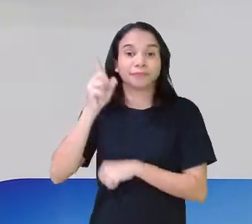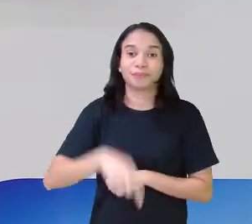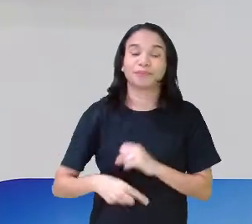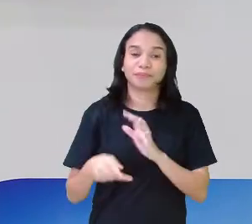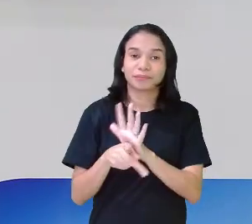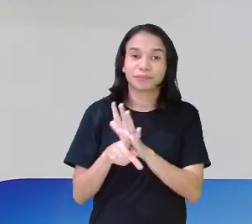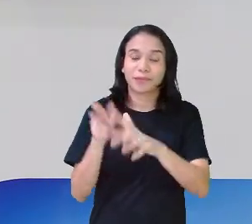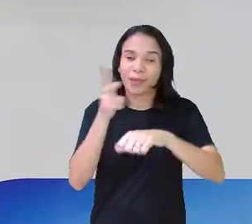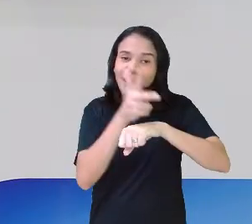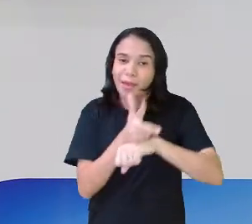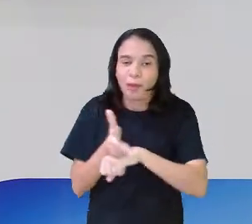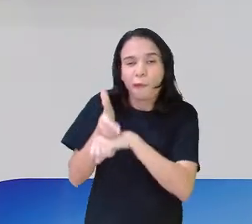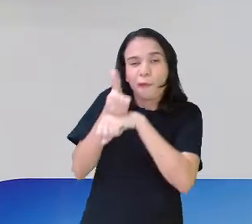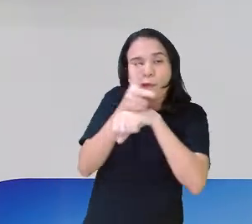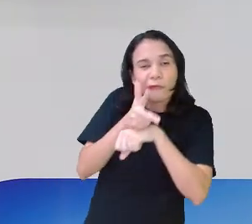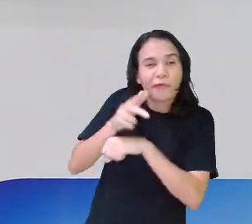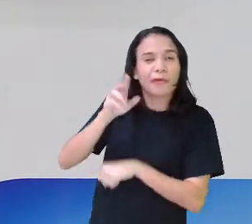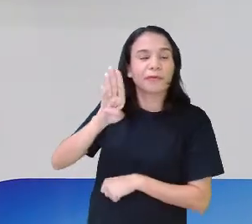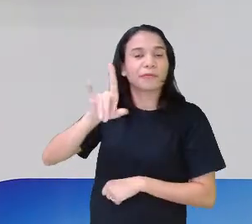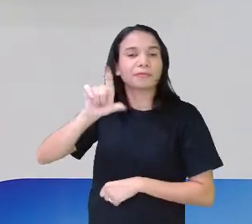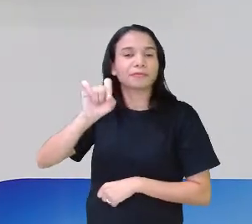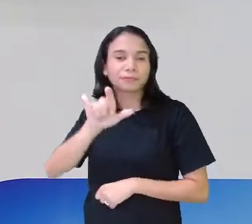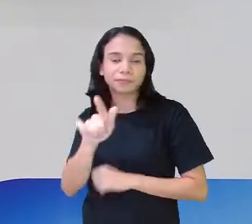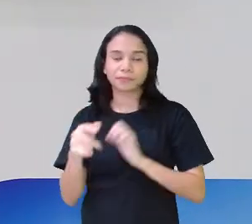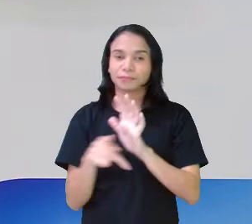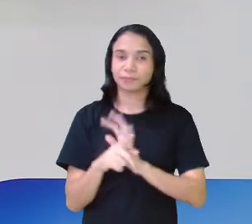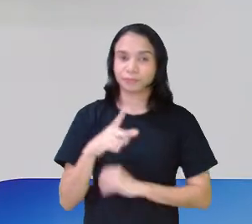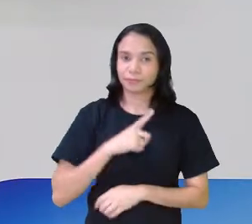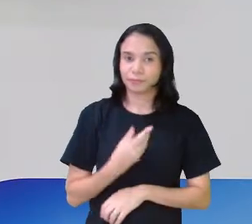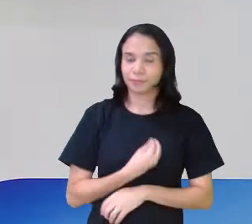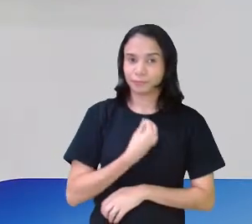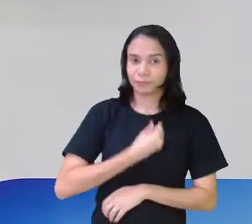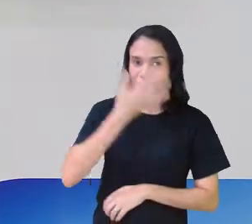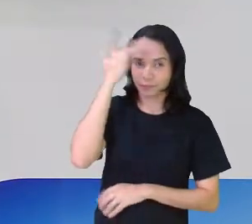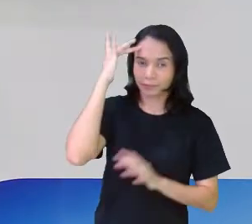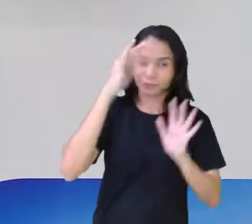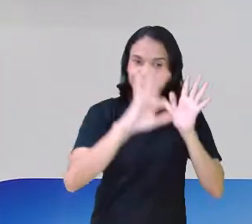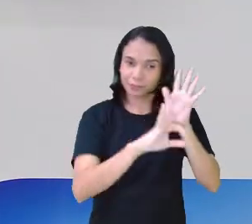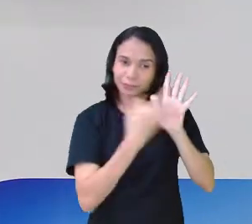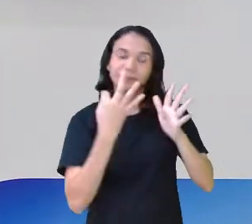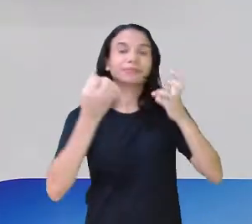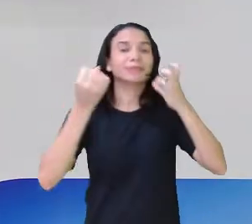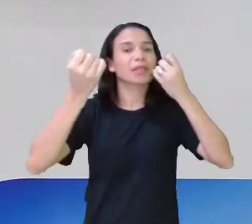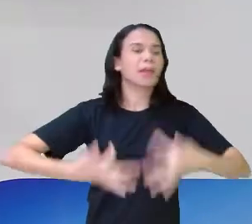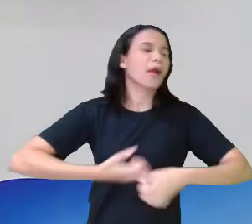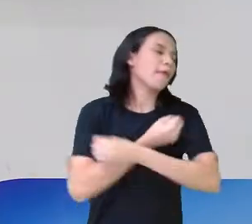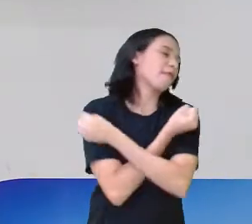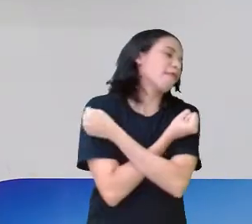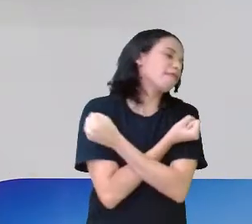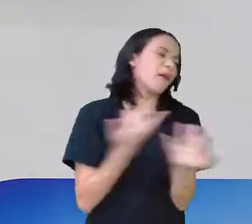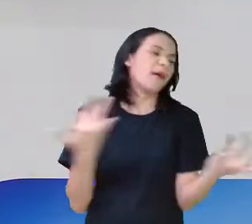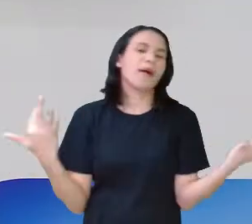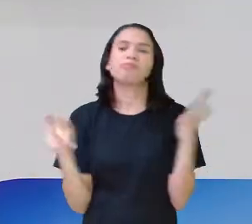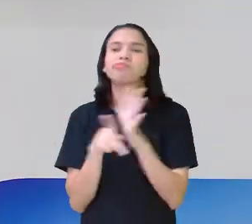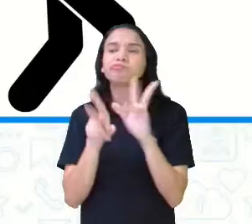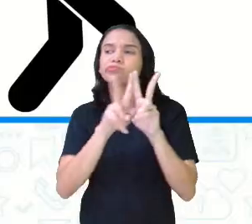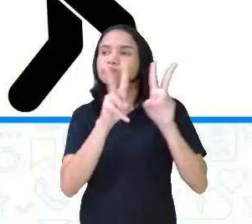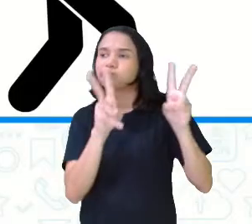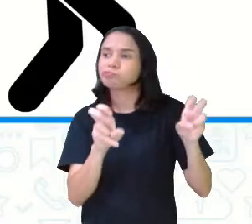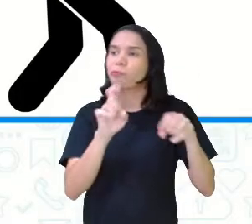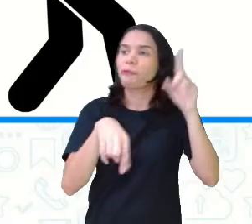vídeo blog, um blog em formato de vídeo, em que os autores falam sobre vários assuntos